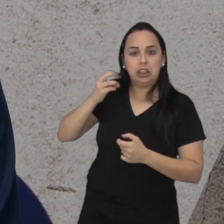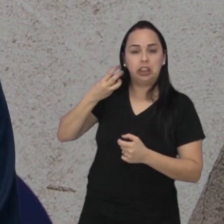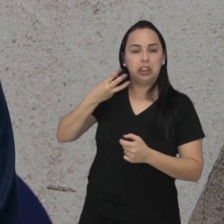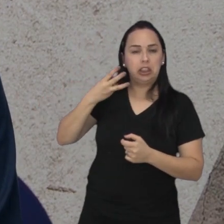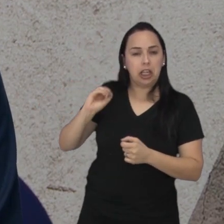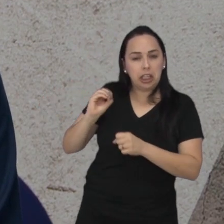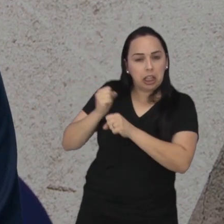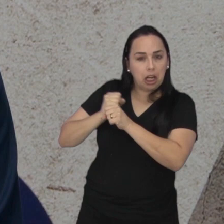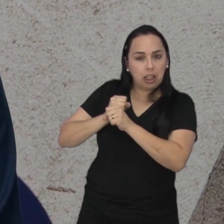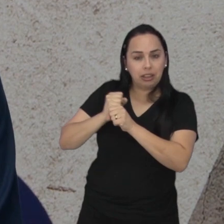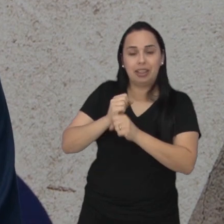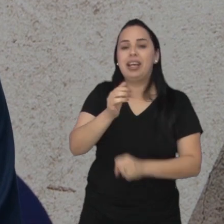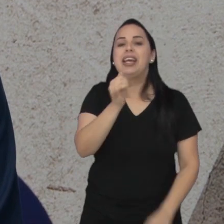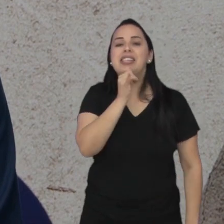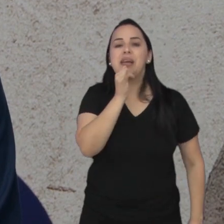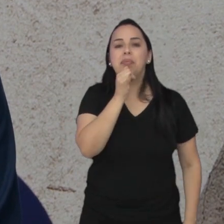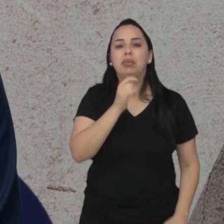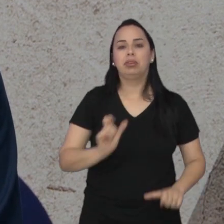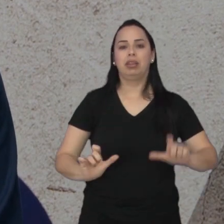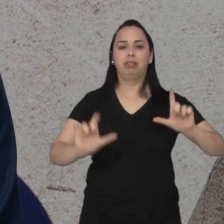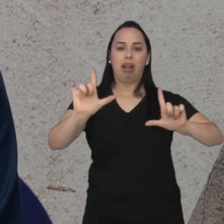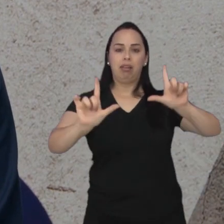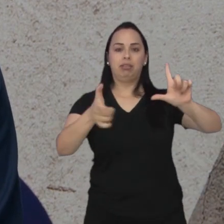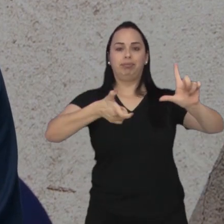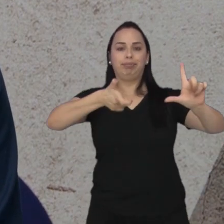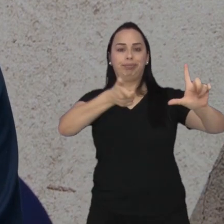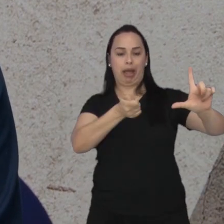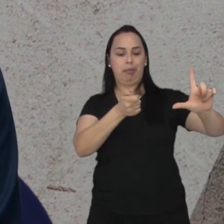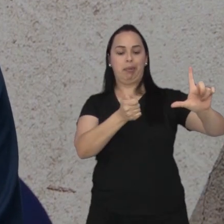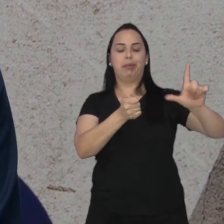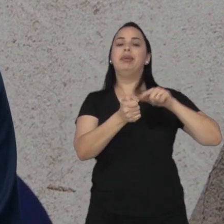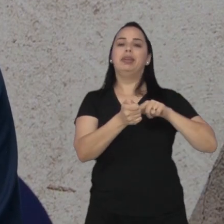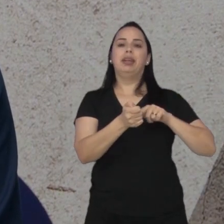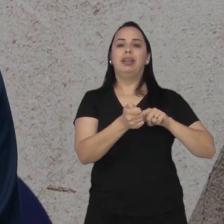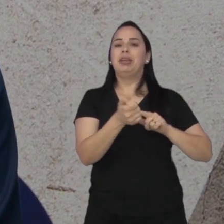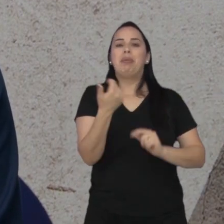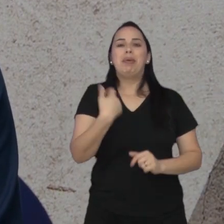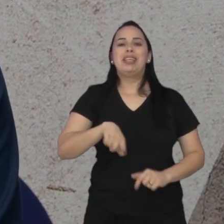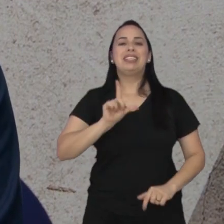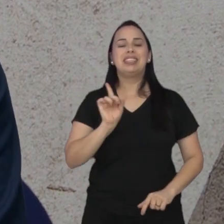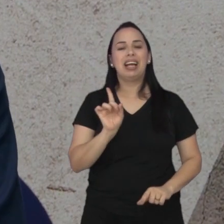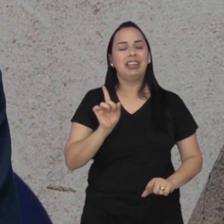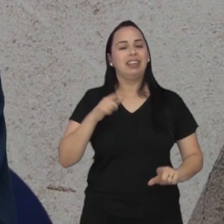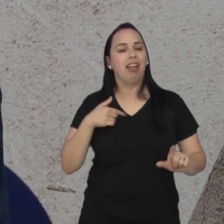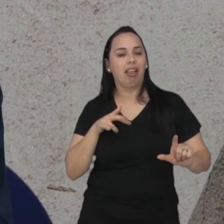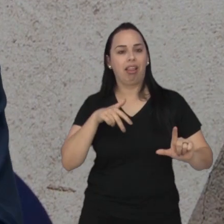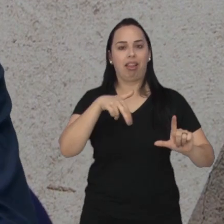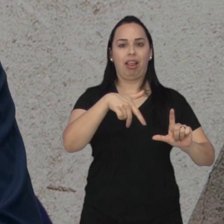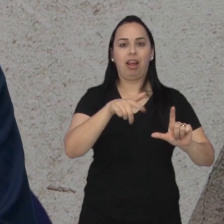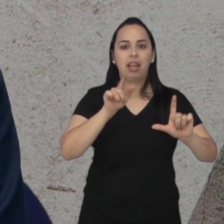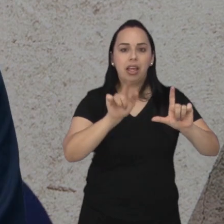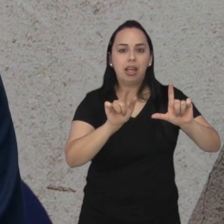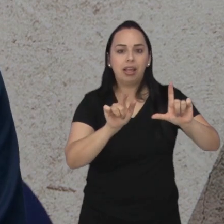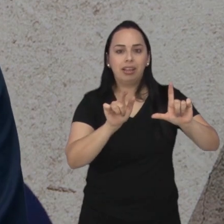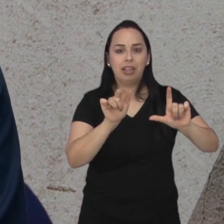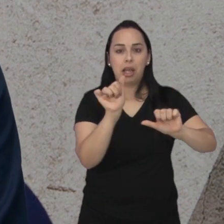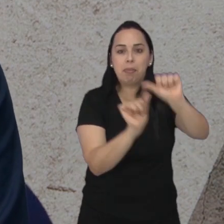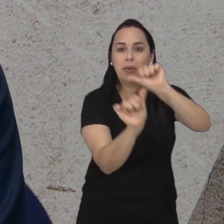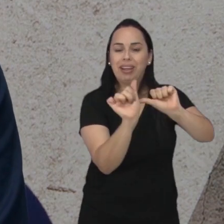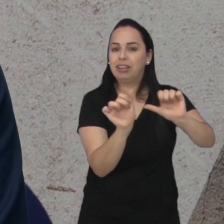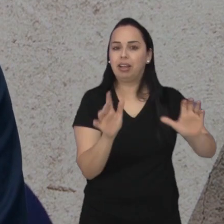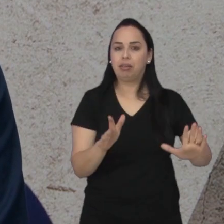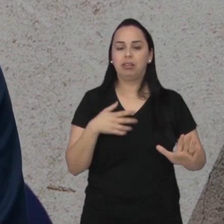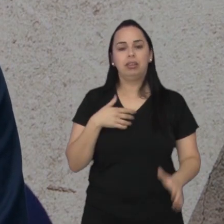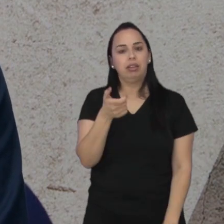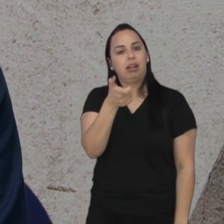anos atrás, quando começou lá o controle remoto, controle remoto da TV. Então, a pessoa não precisava mais se levantar para mudar o canal. Então,